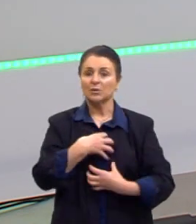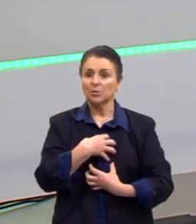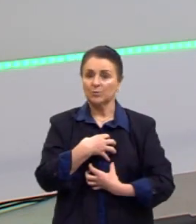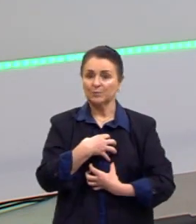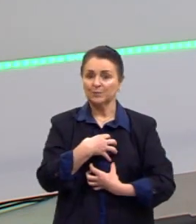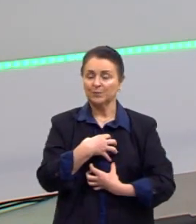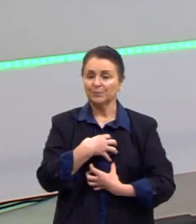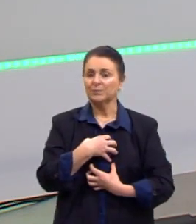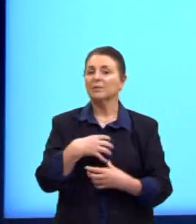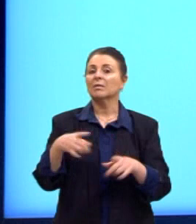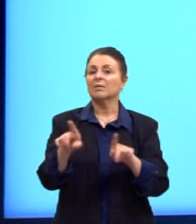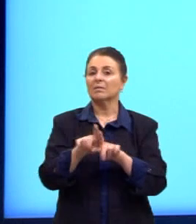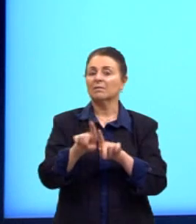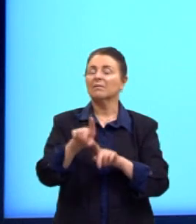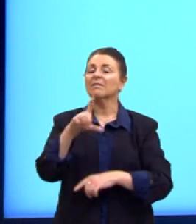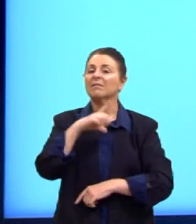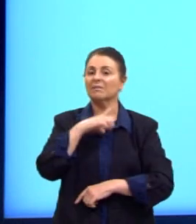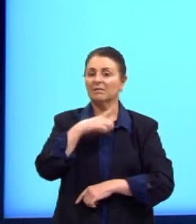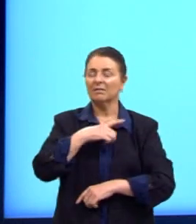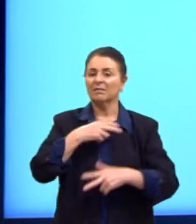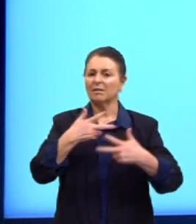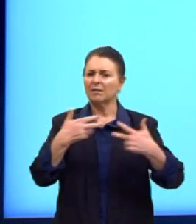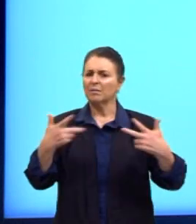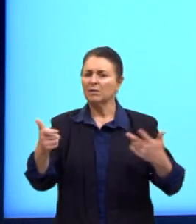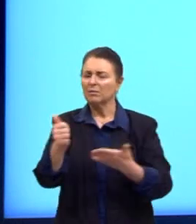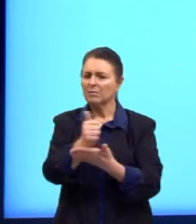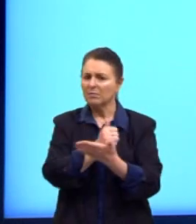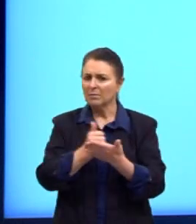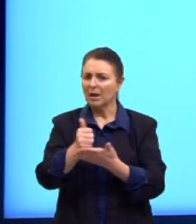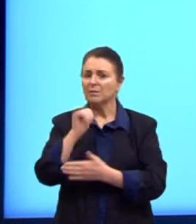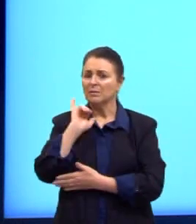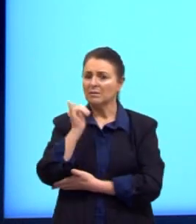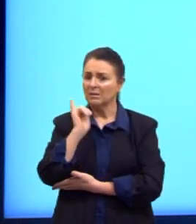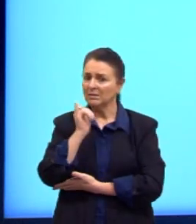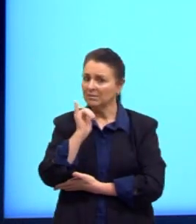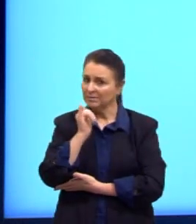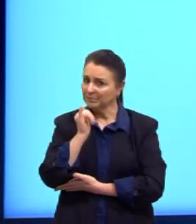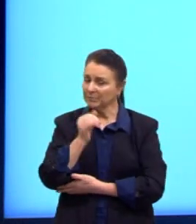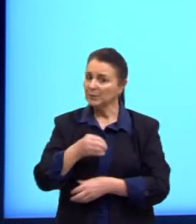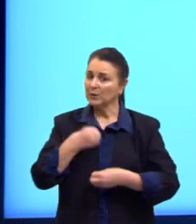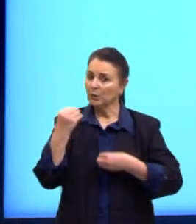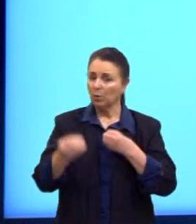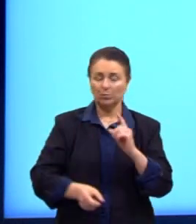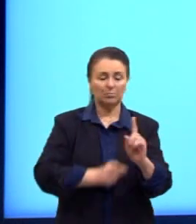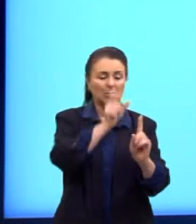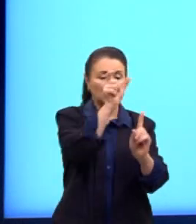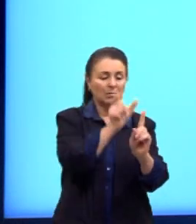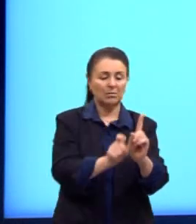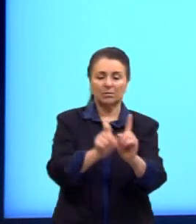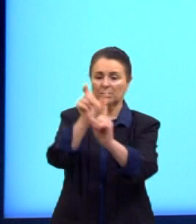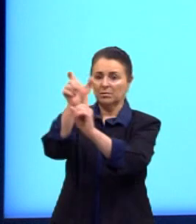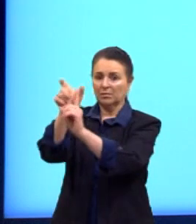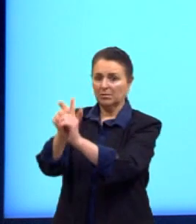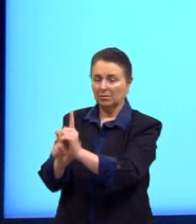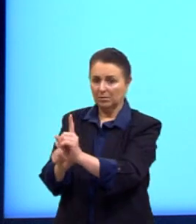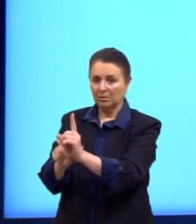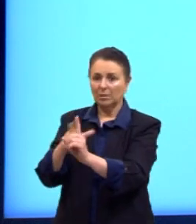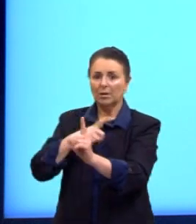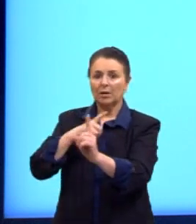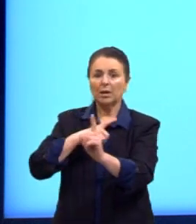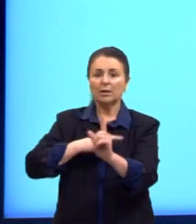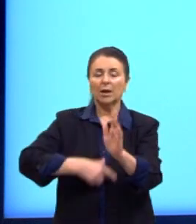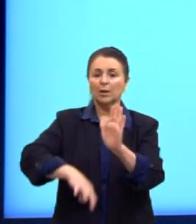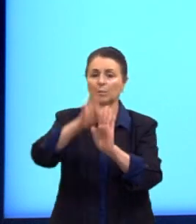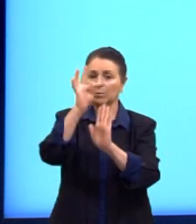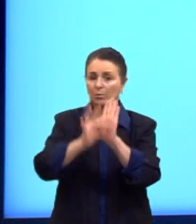Ela vai possuir também os elementos básicos de uma narrativa, como os personagens, o enredo, o lugar,